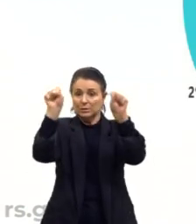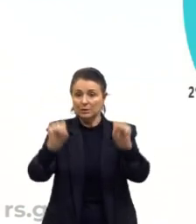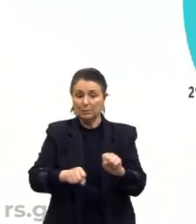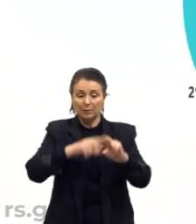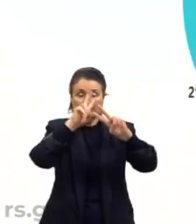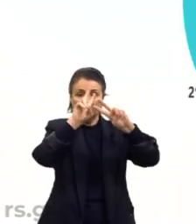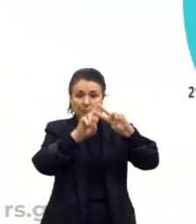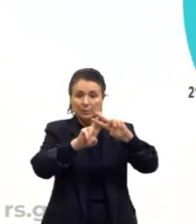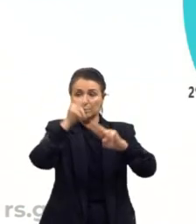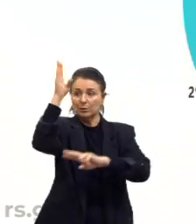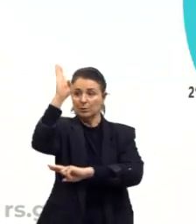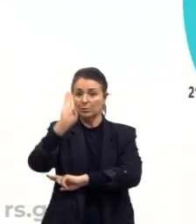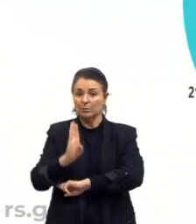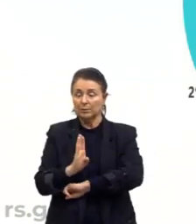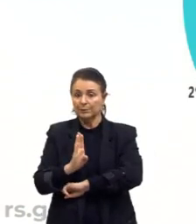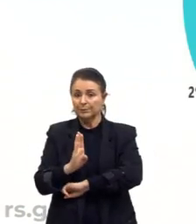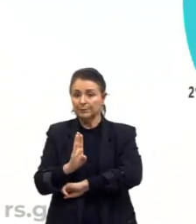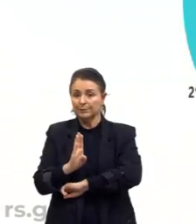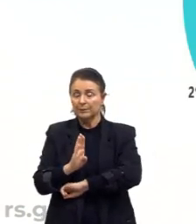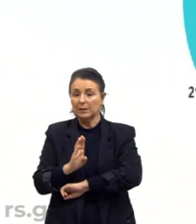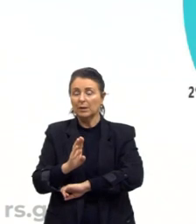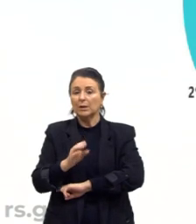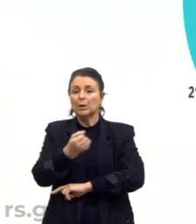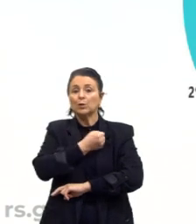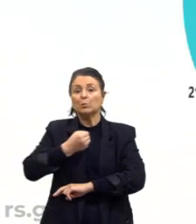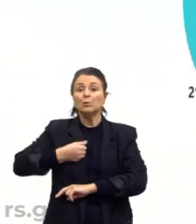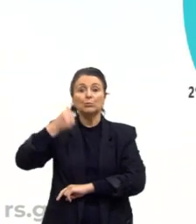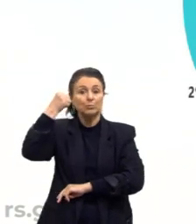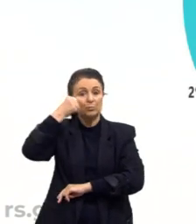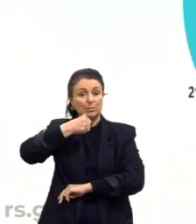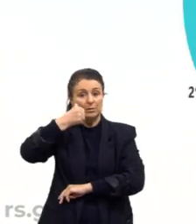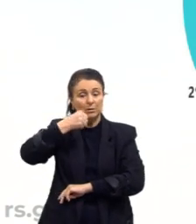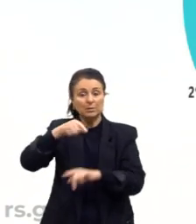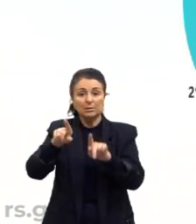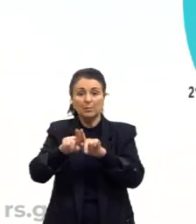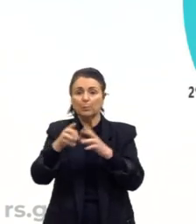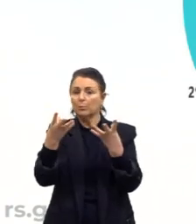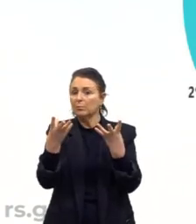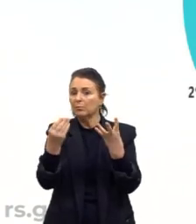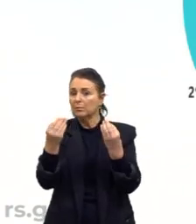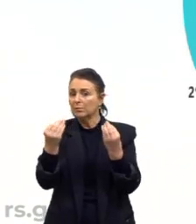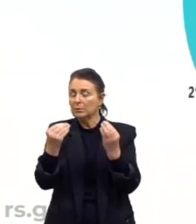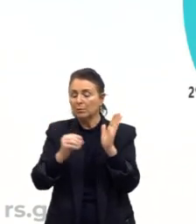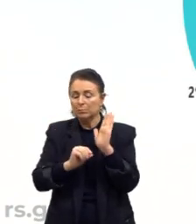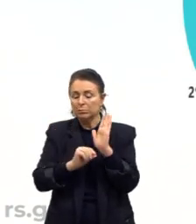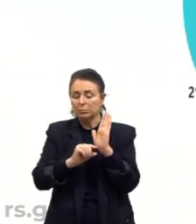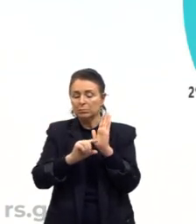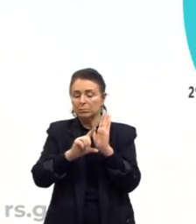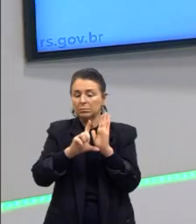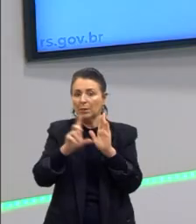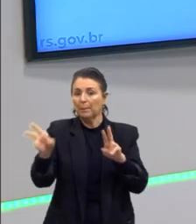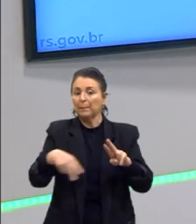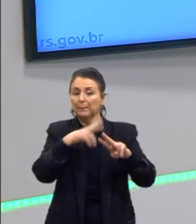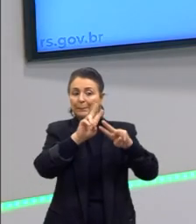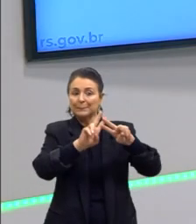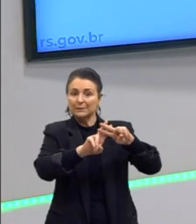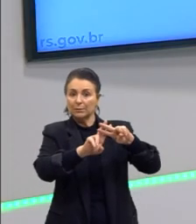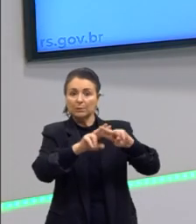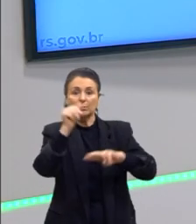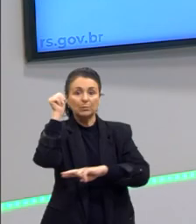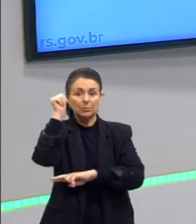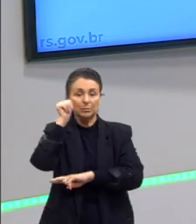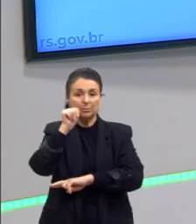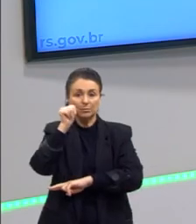E também, olha só, o número de mulheres, o número de mulheres como vem crescendo, a prisão de mulheres, o número de